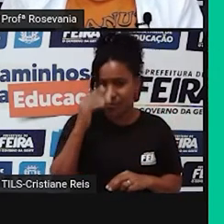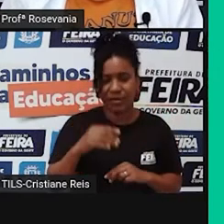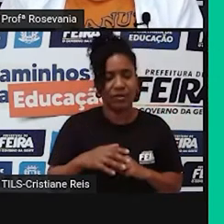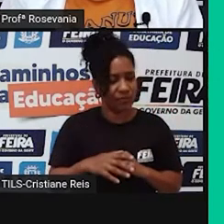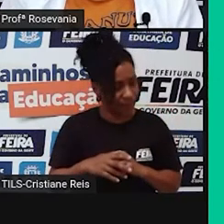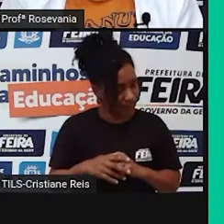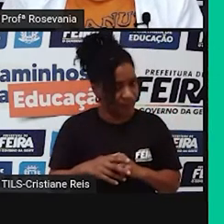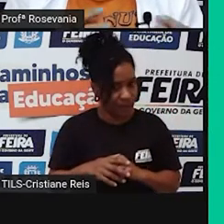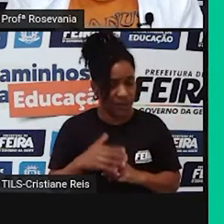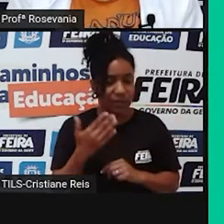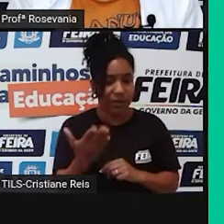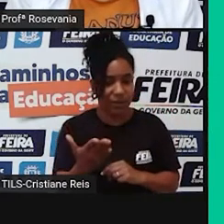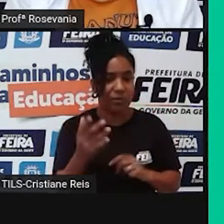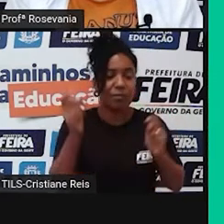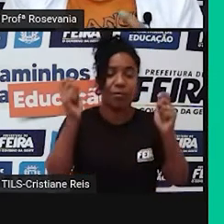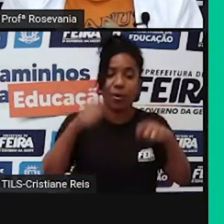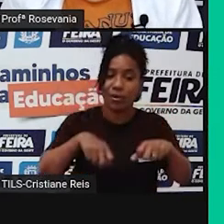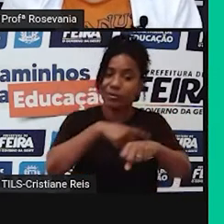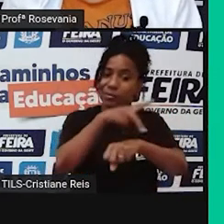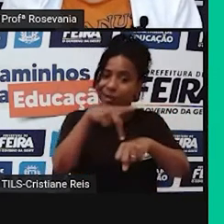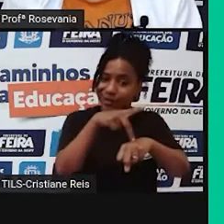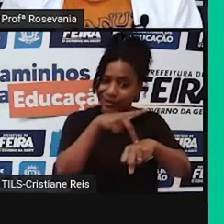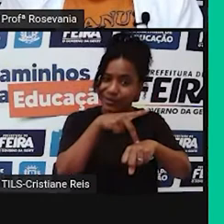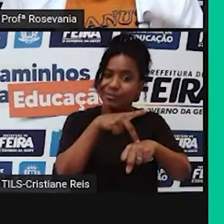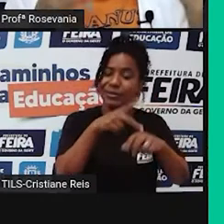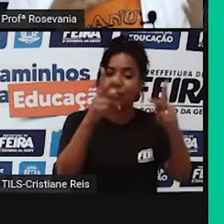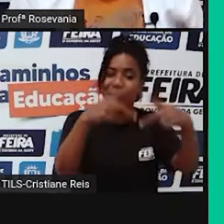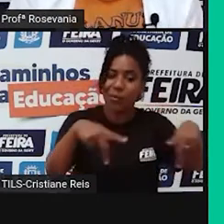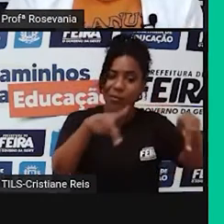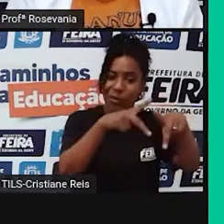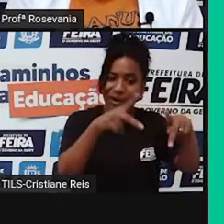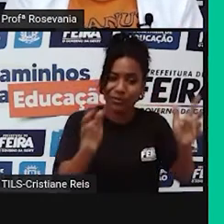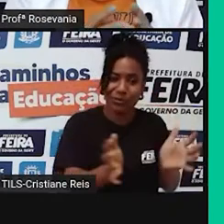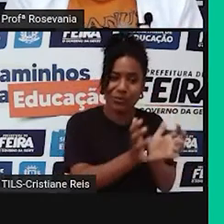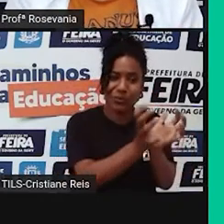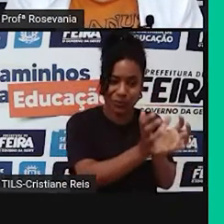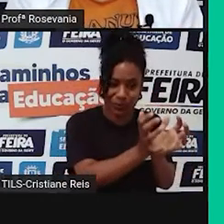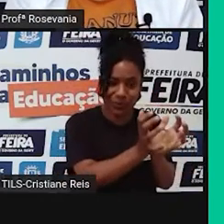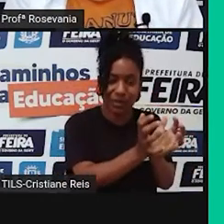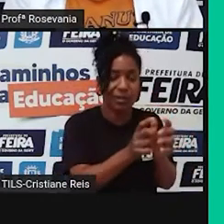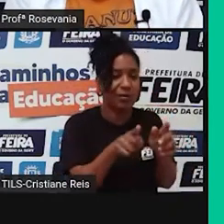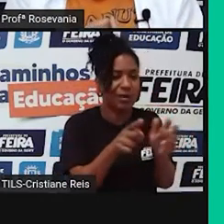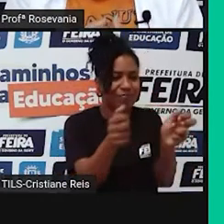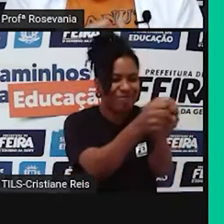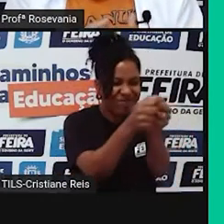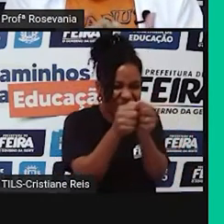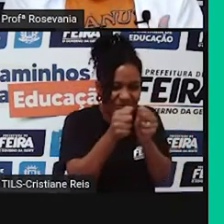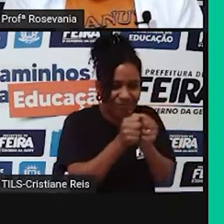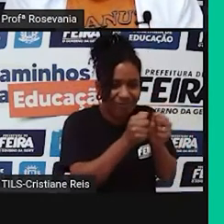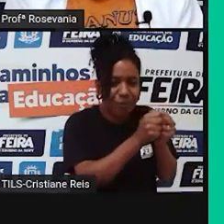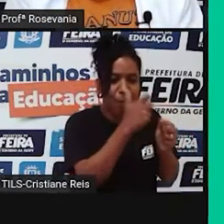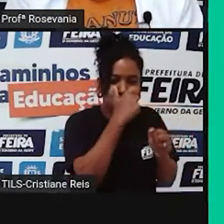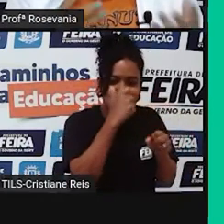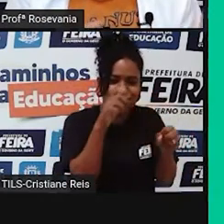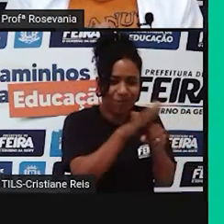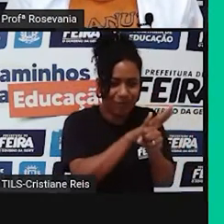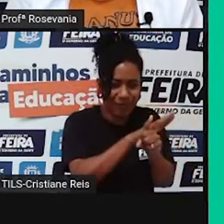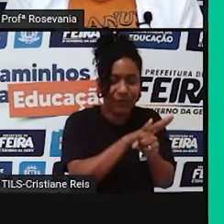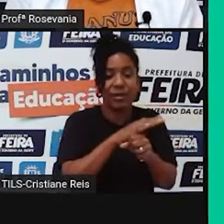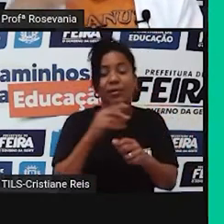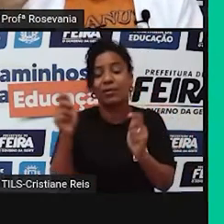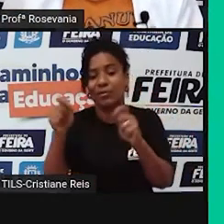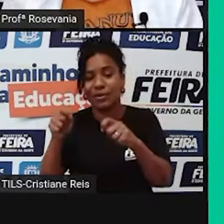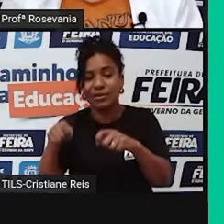país, ele pode ser populoso e povoado e ele também pode ser um país não tão